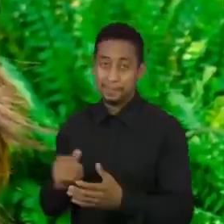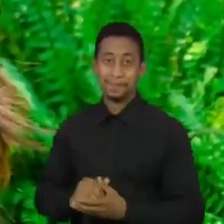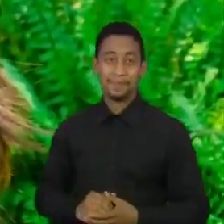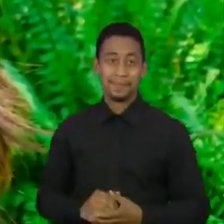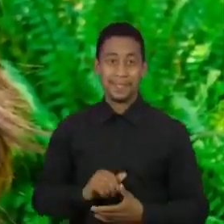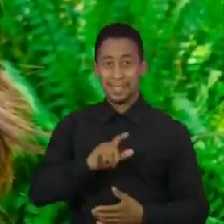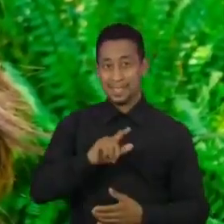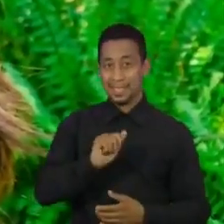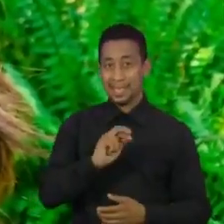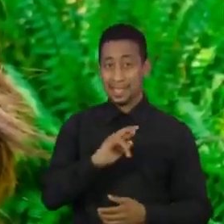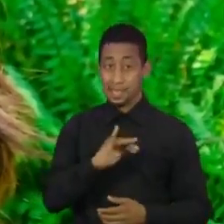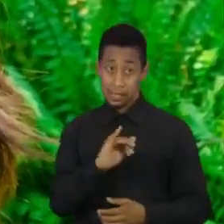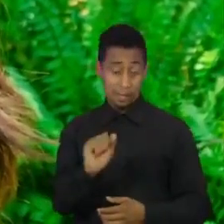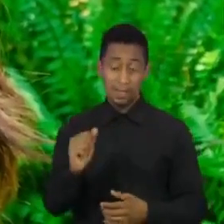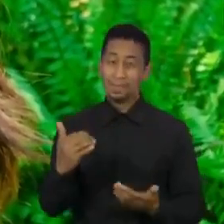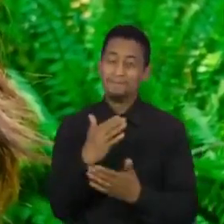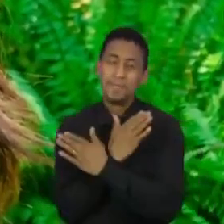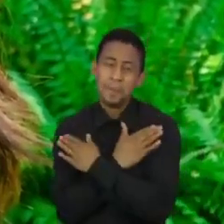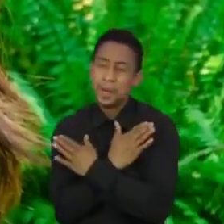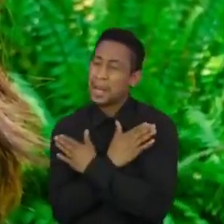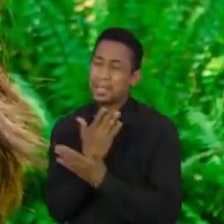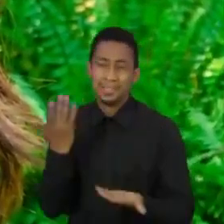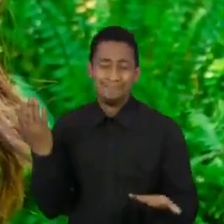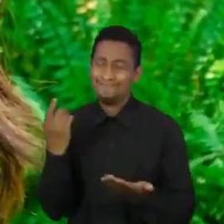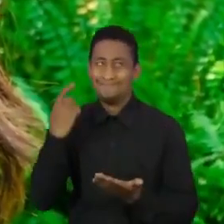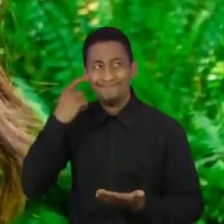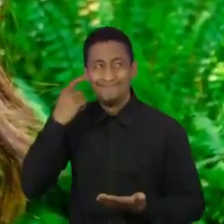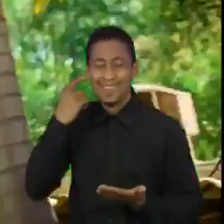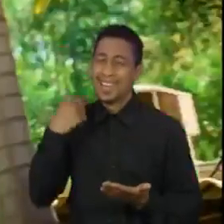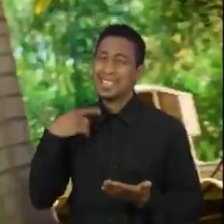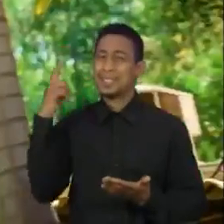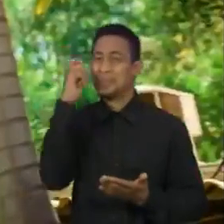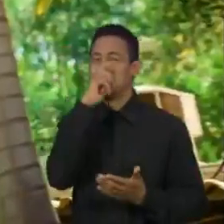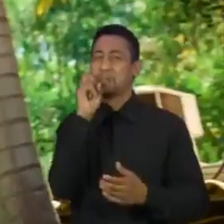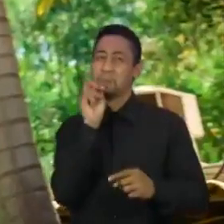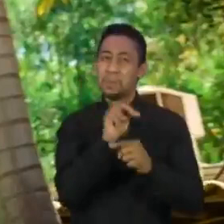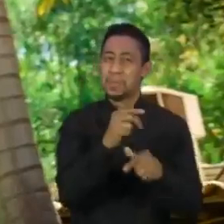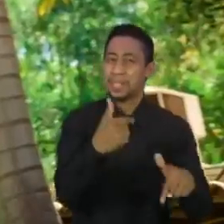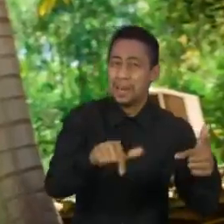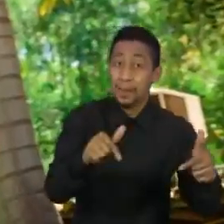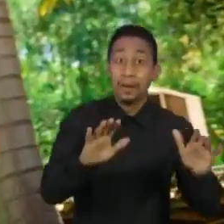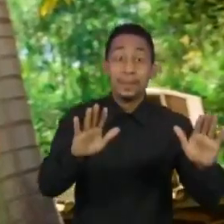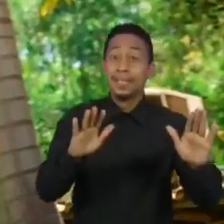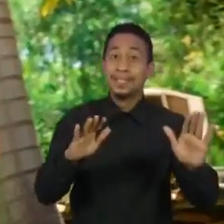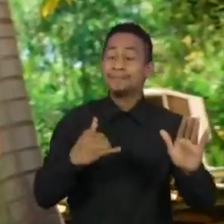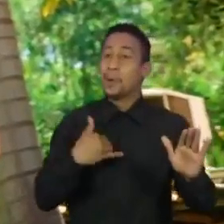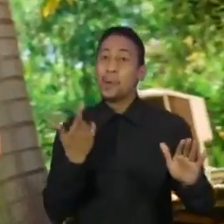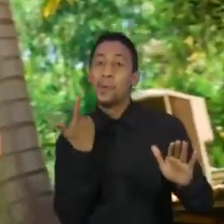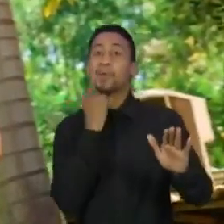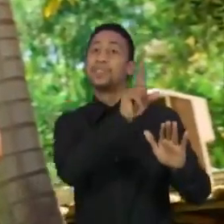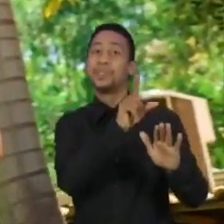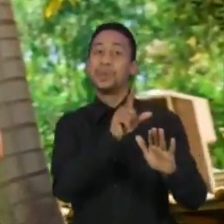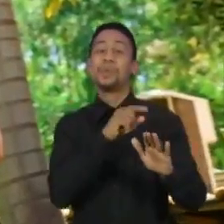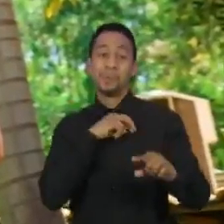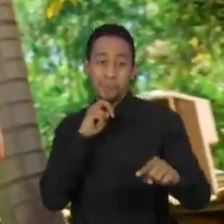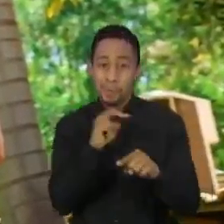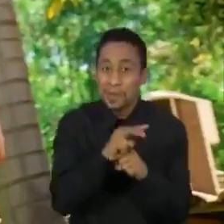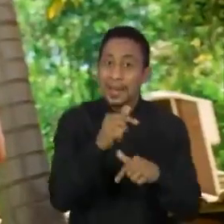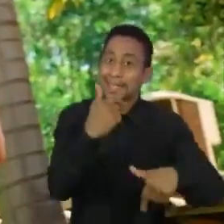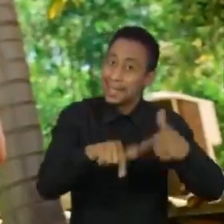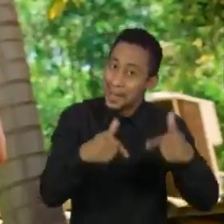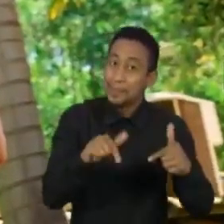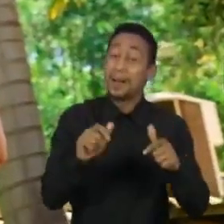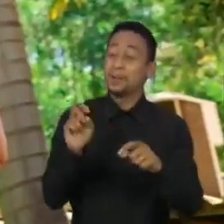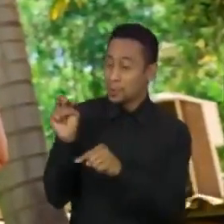Larissa não imaginou voltar tão cedo ao mercado de trabalho, mas quem diria, conseguiu uma vaga onde